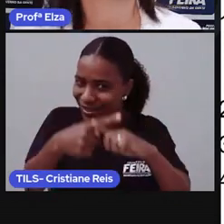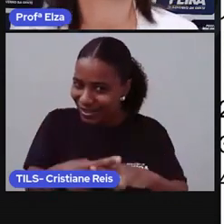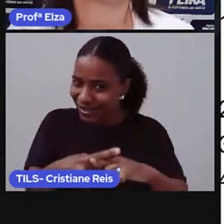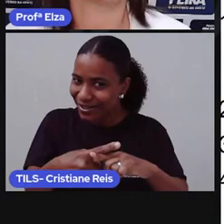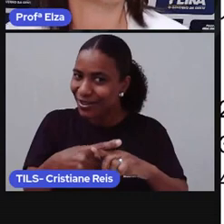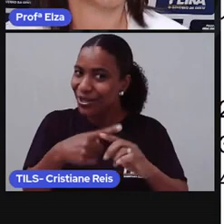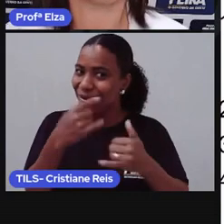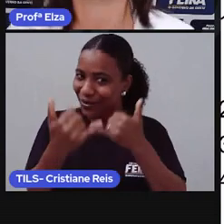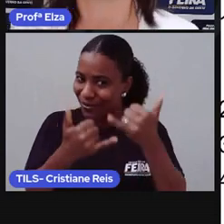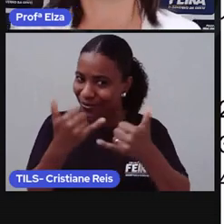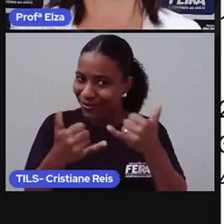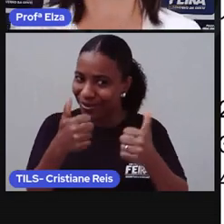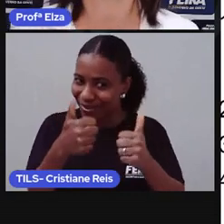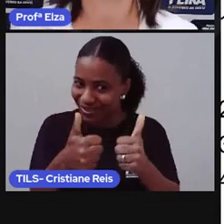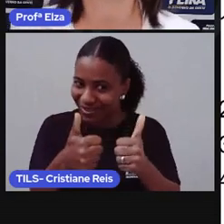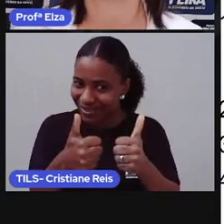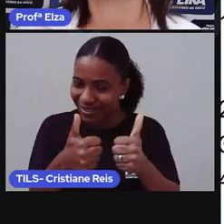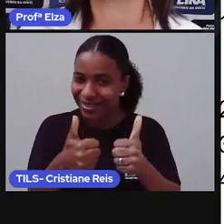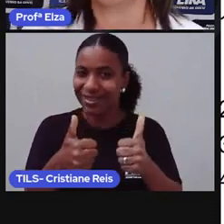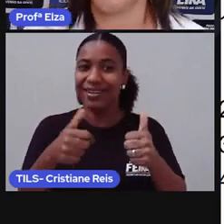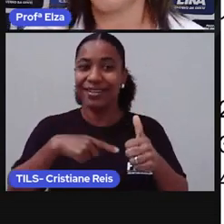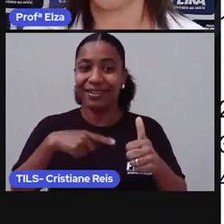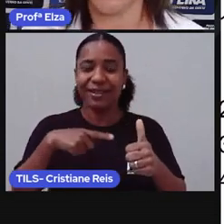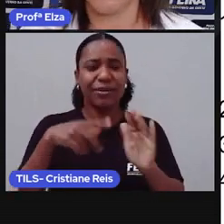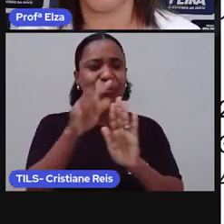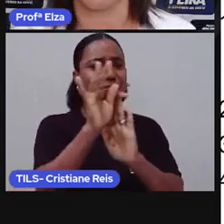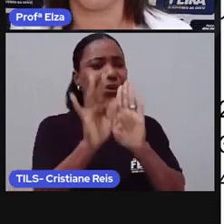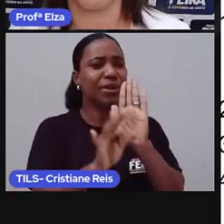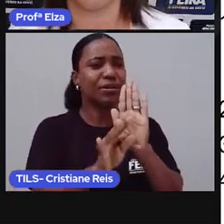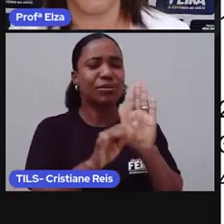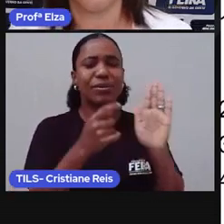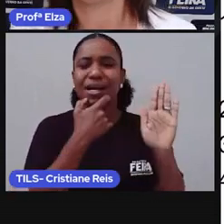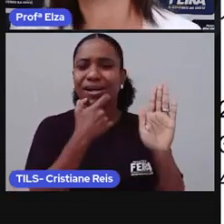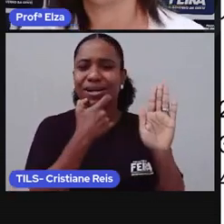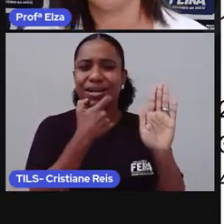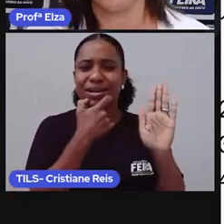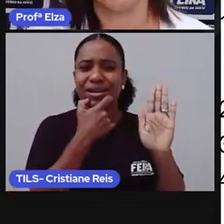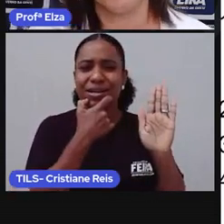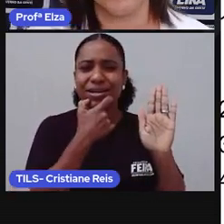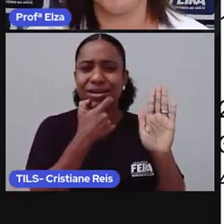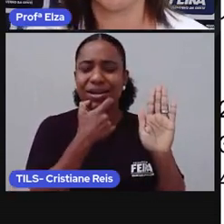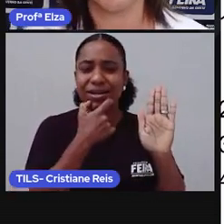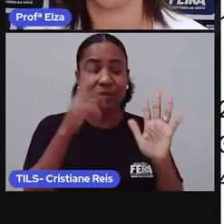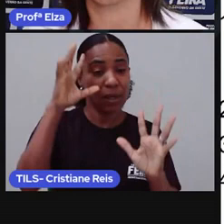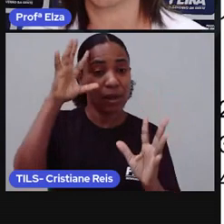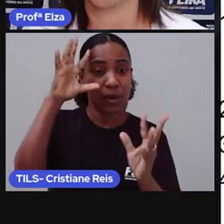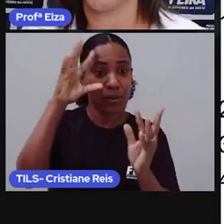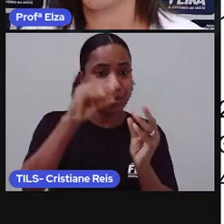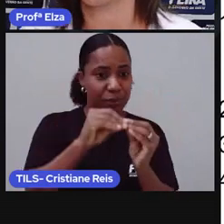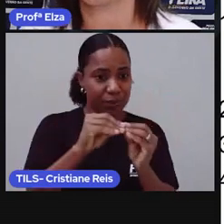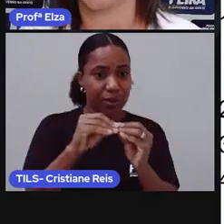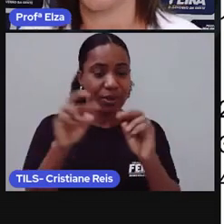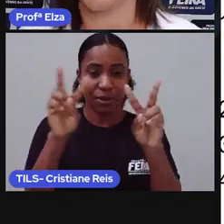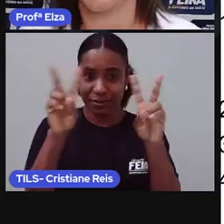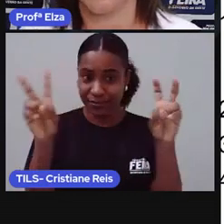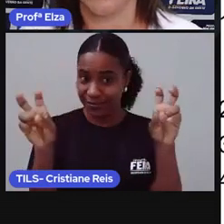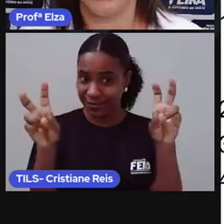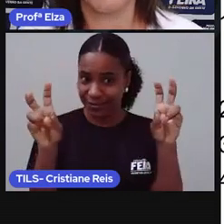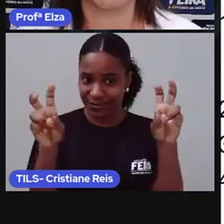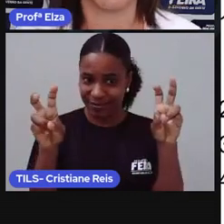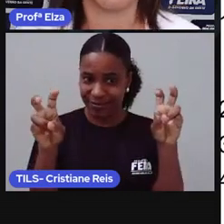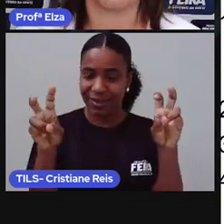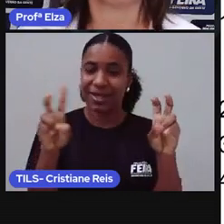Esse desafio está relacionado à compreensão de um texto em inglês. O título do texto é Celebrate Diversity.